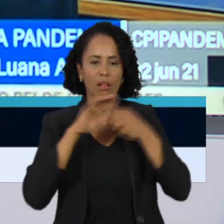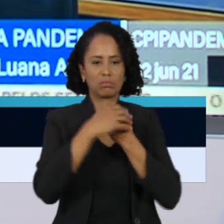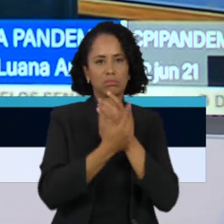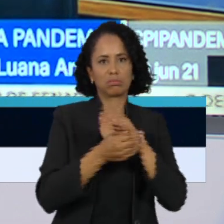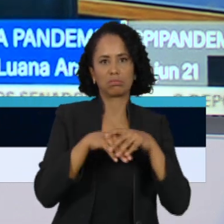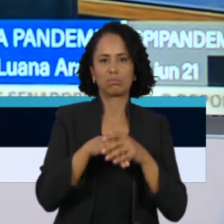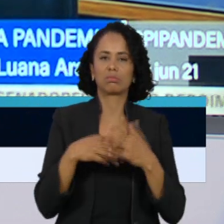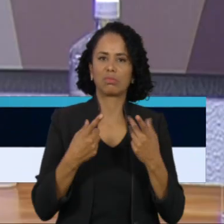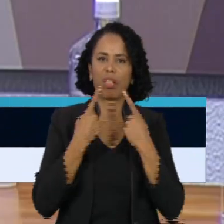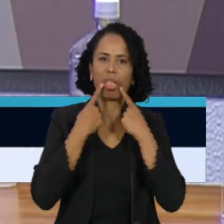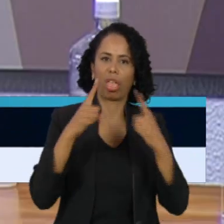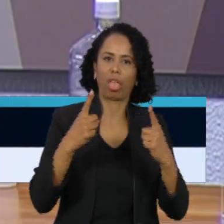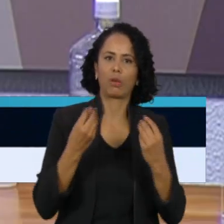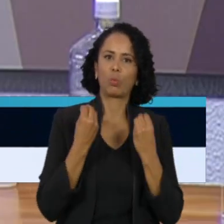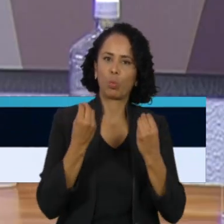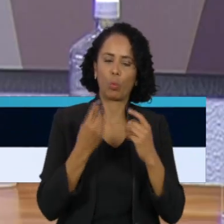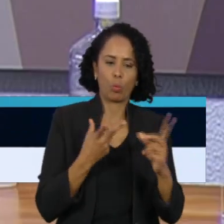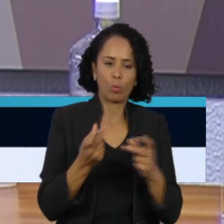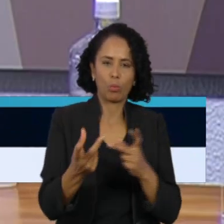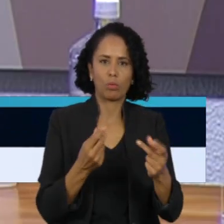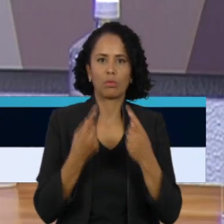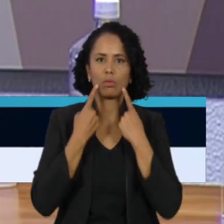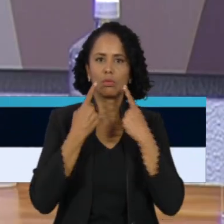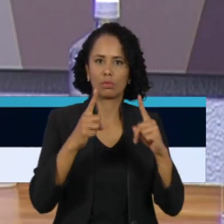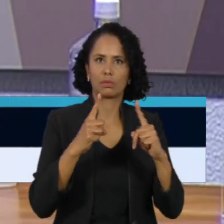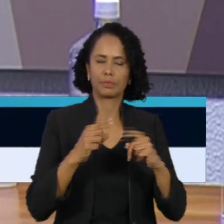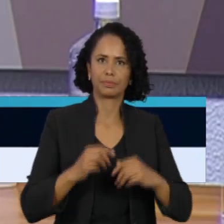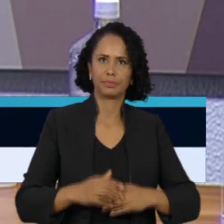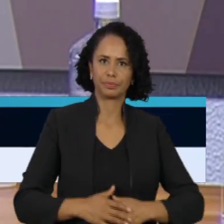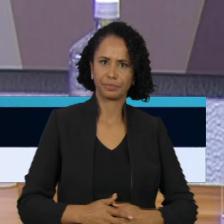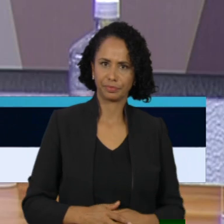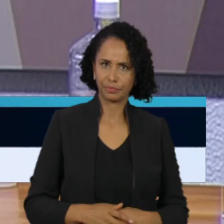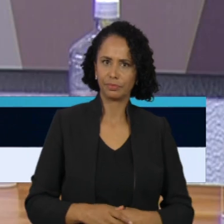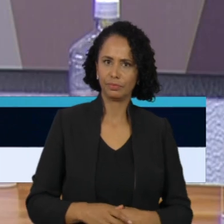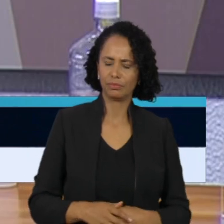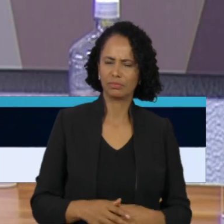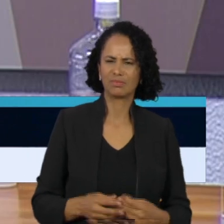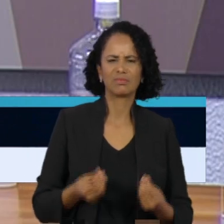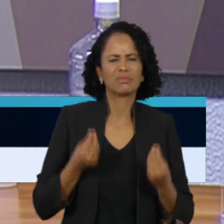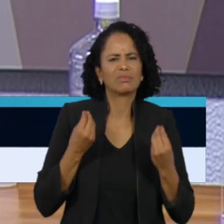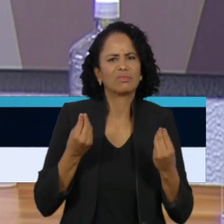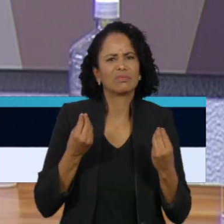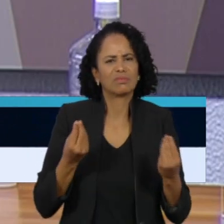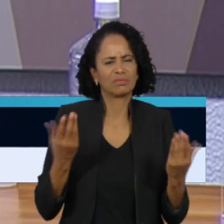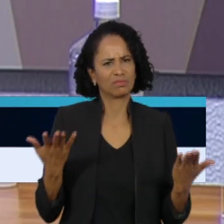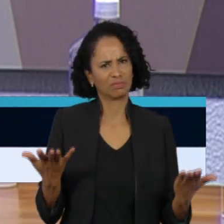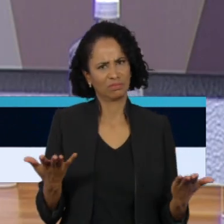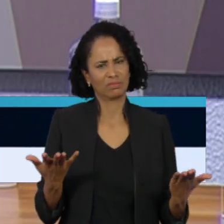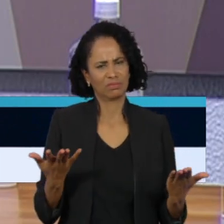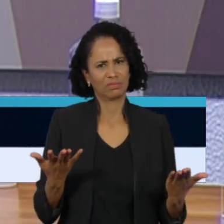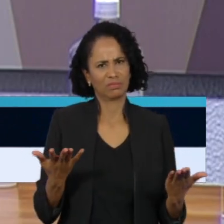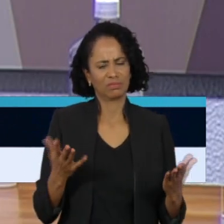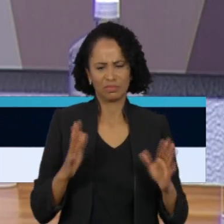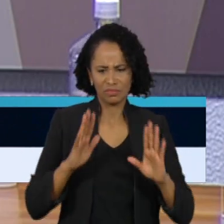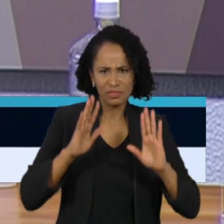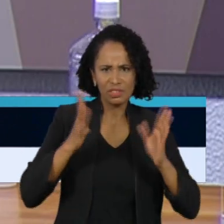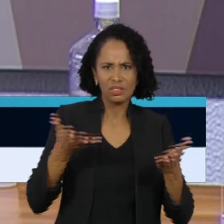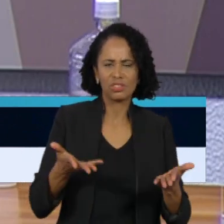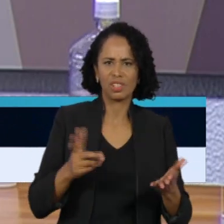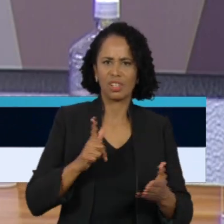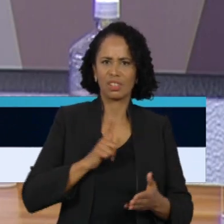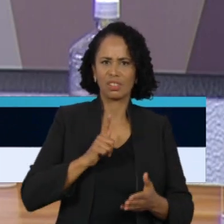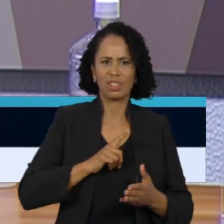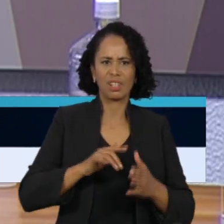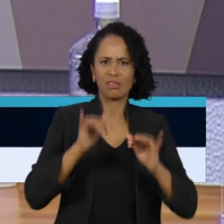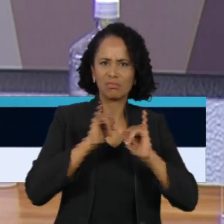critica a vacinação. Não é possível ouvir uma declaração ou um conjunto de declarações